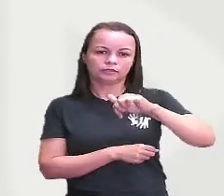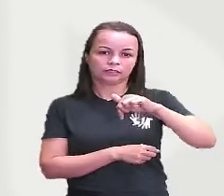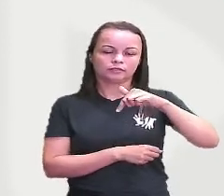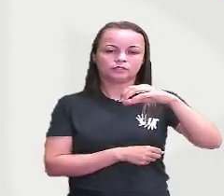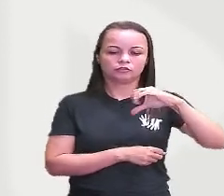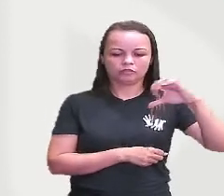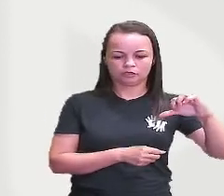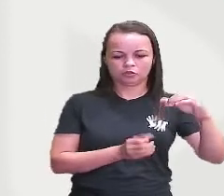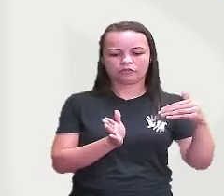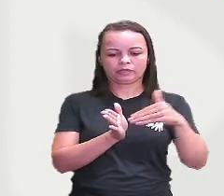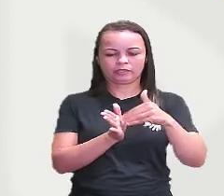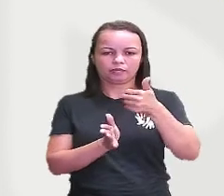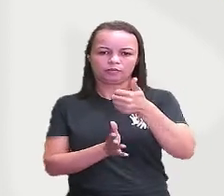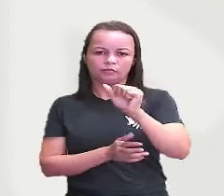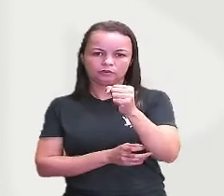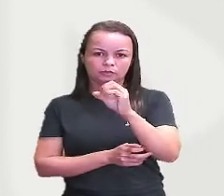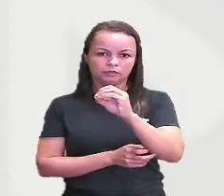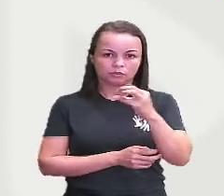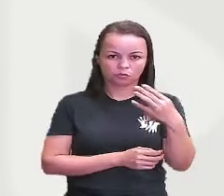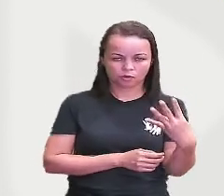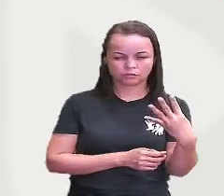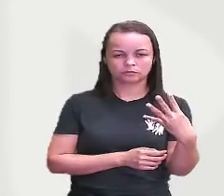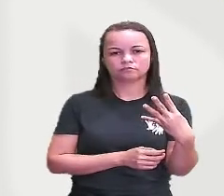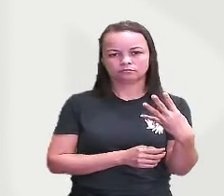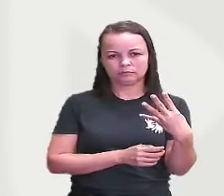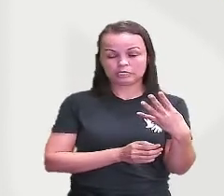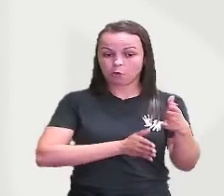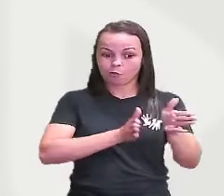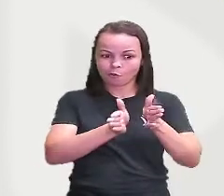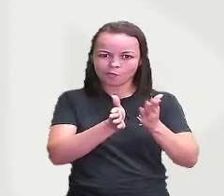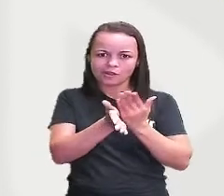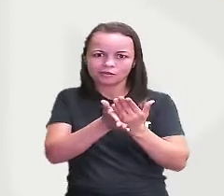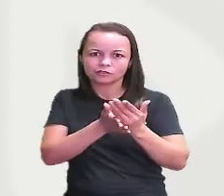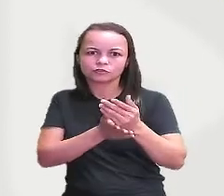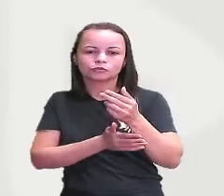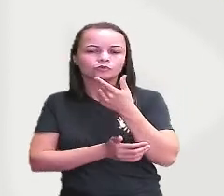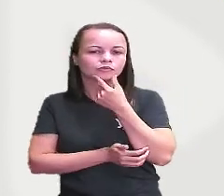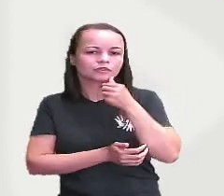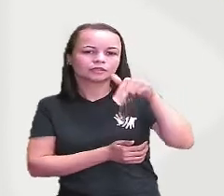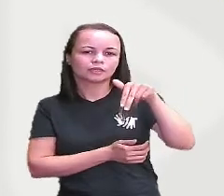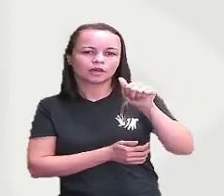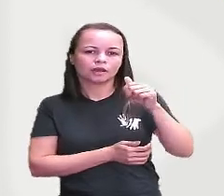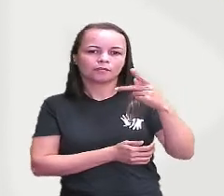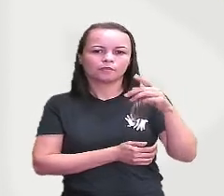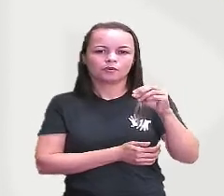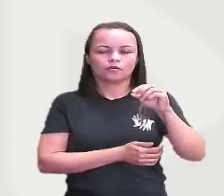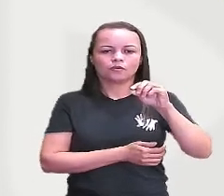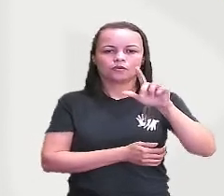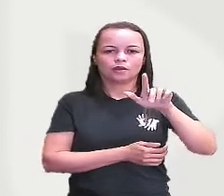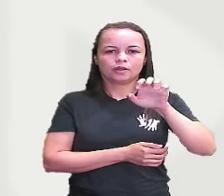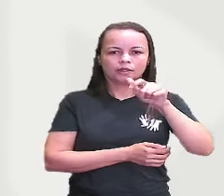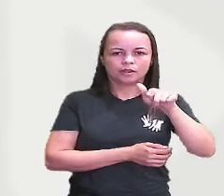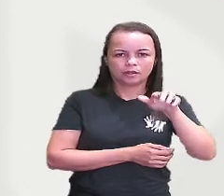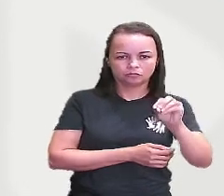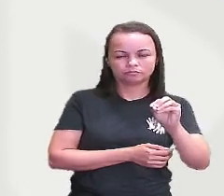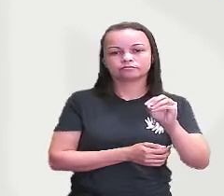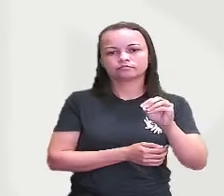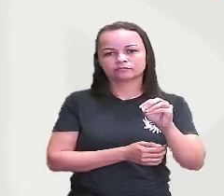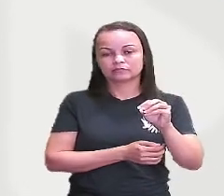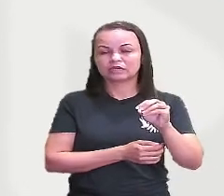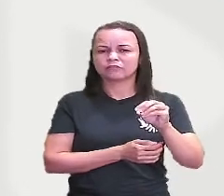início do período Napoleônico ele vai instituir diversas formas de